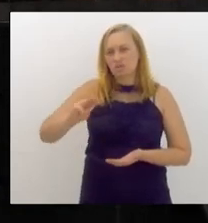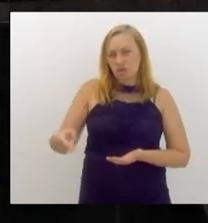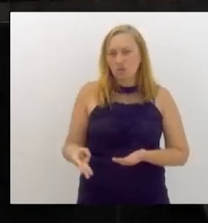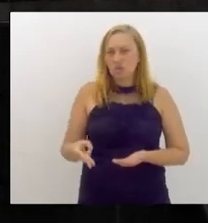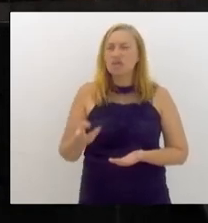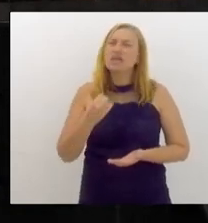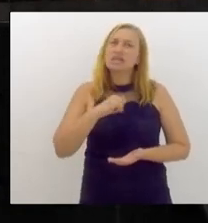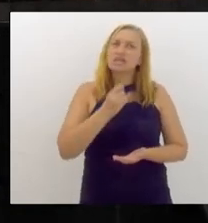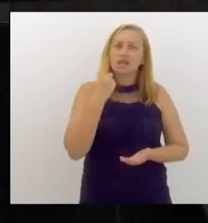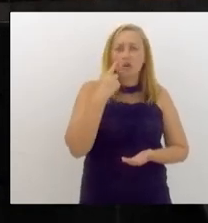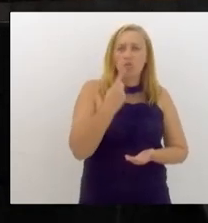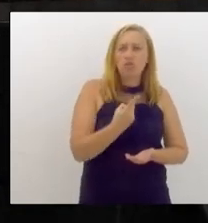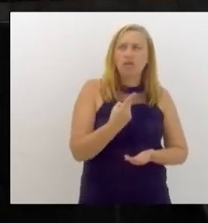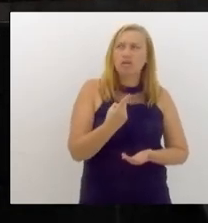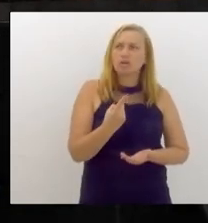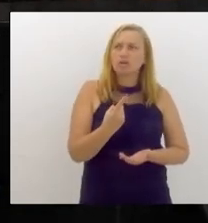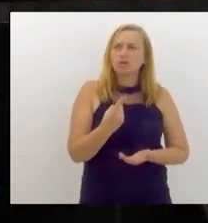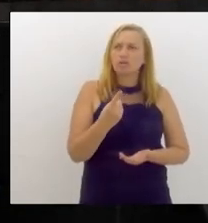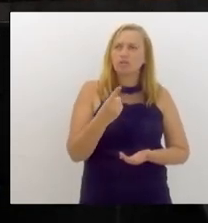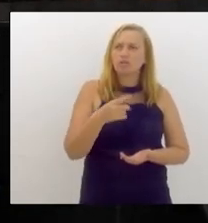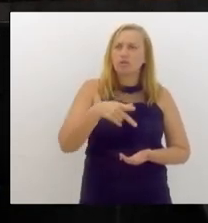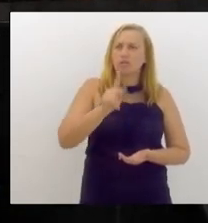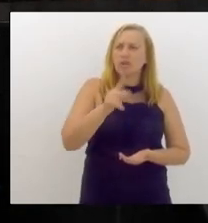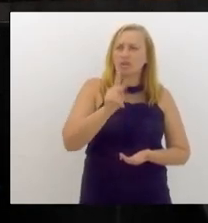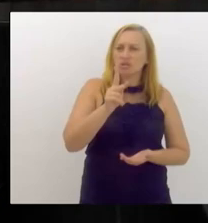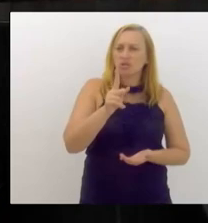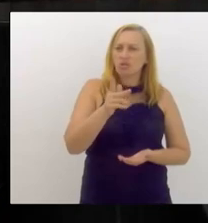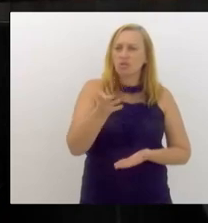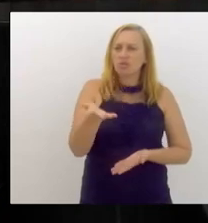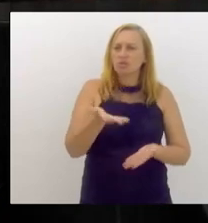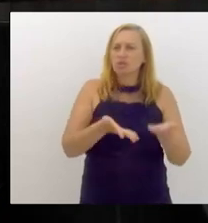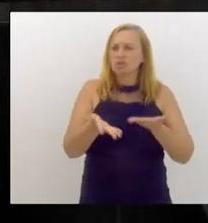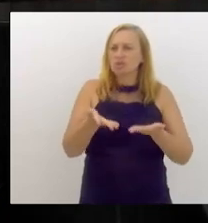Se eu pegar ROET participação especial,